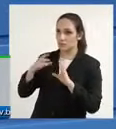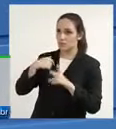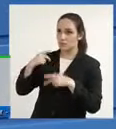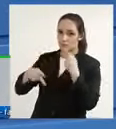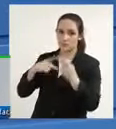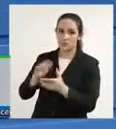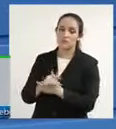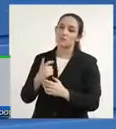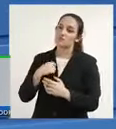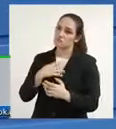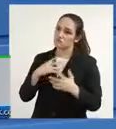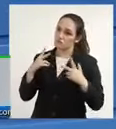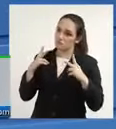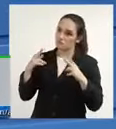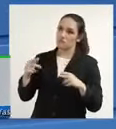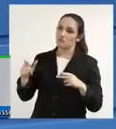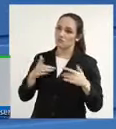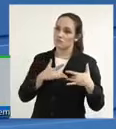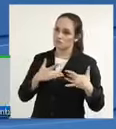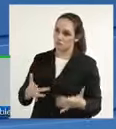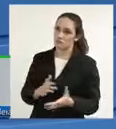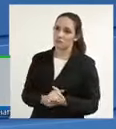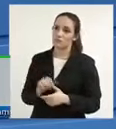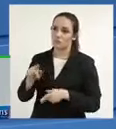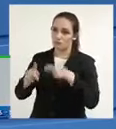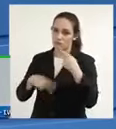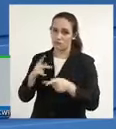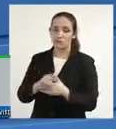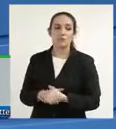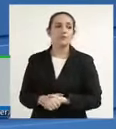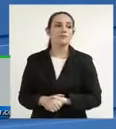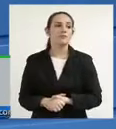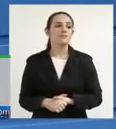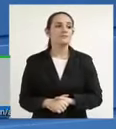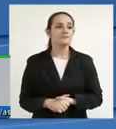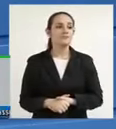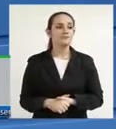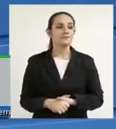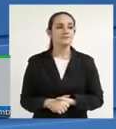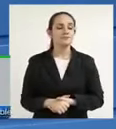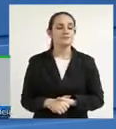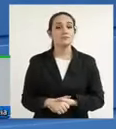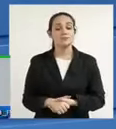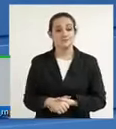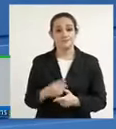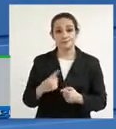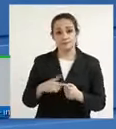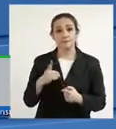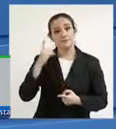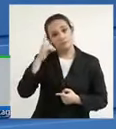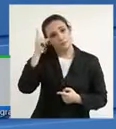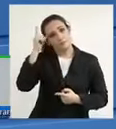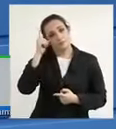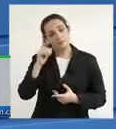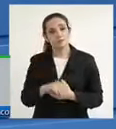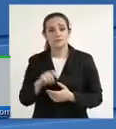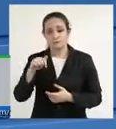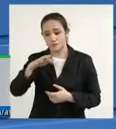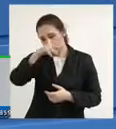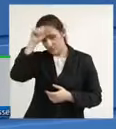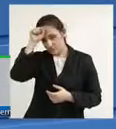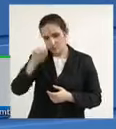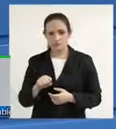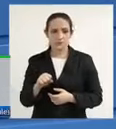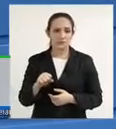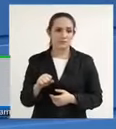eu me solidarizo com o pronunciamento de Vossa Excelência até porque deputado Lídio Mato Grosso do Sul é um